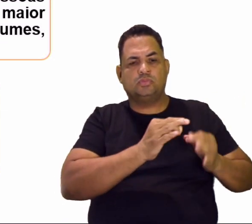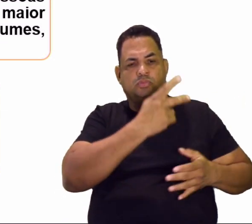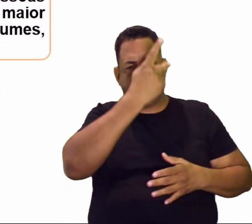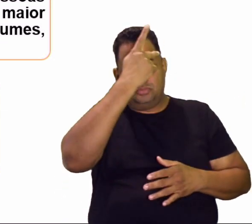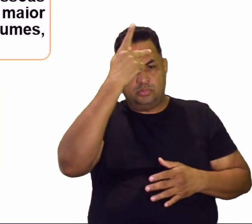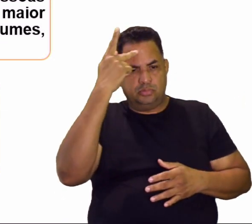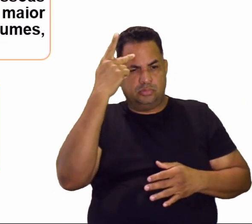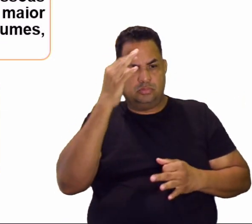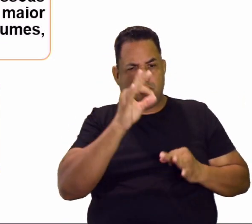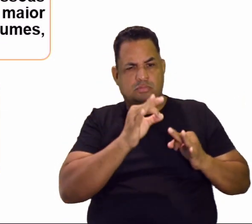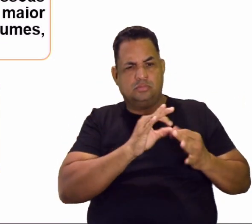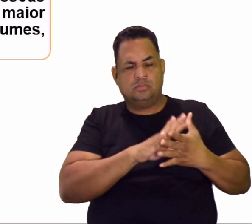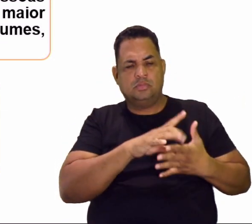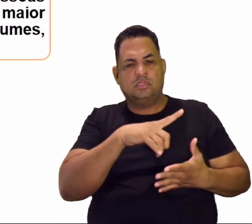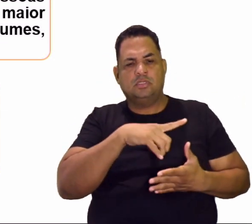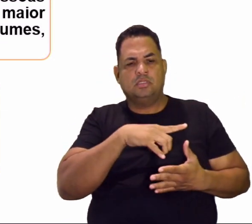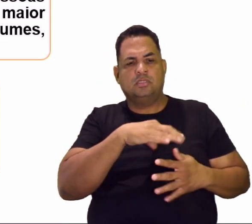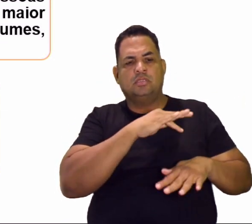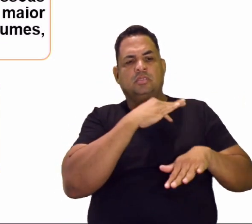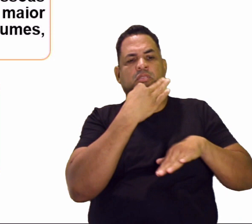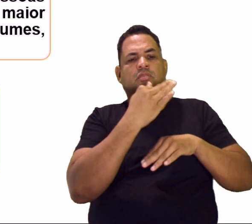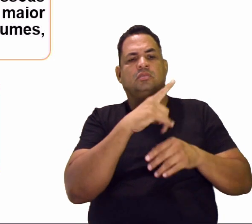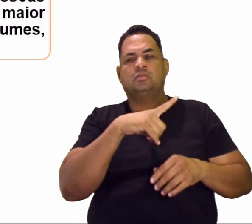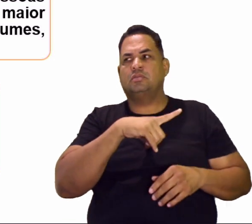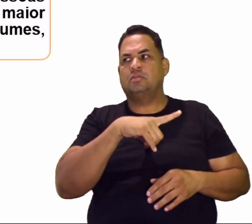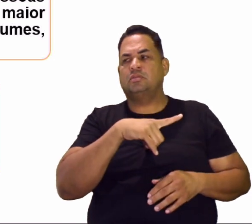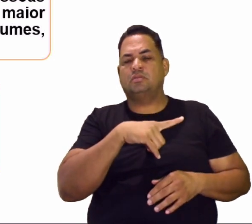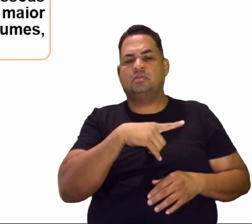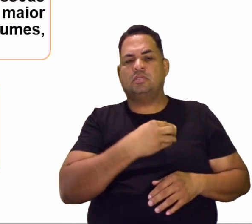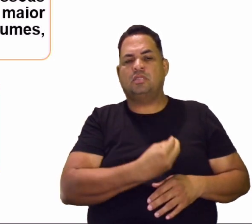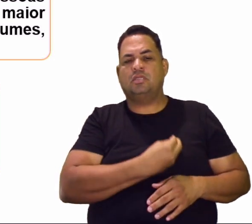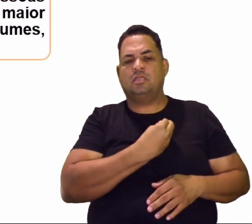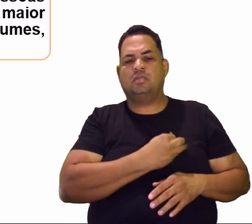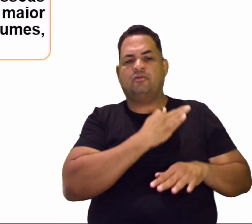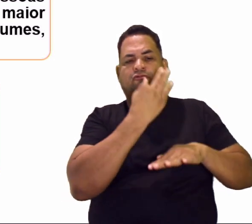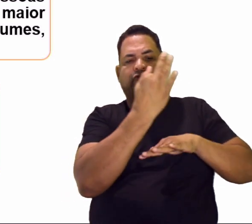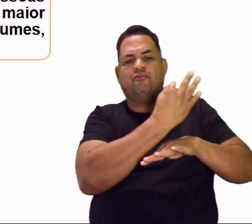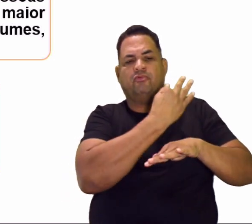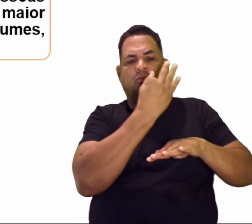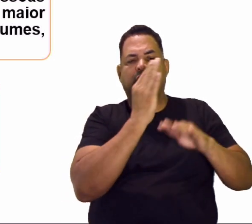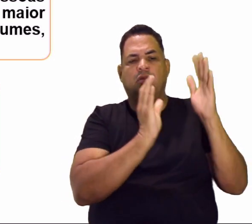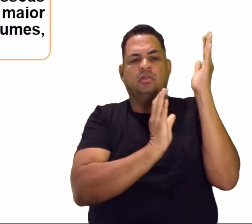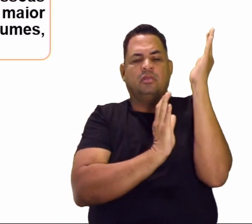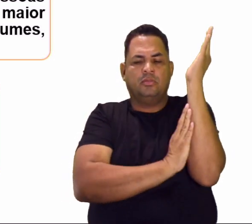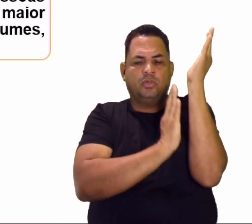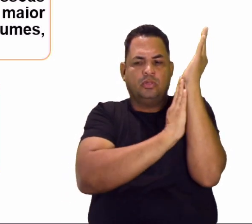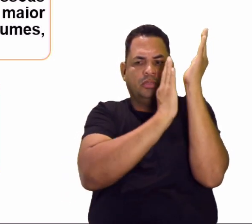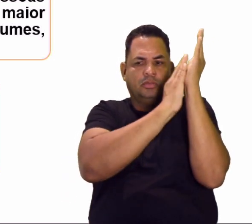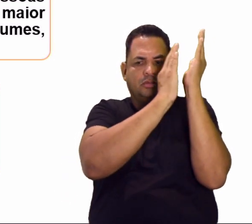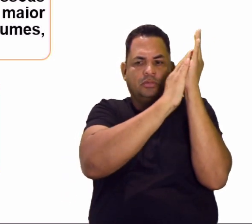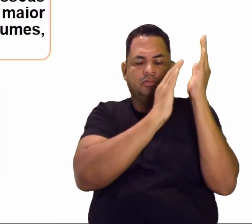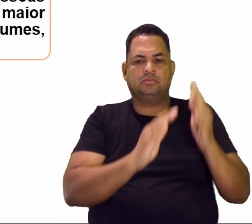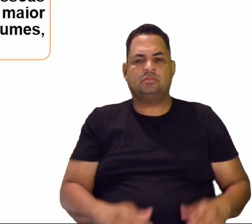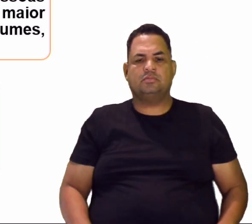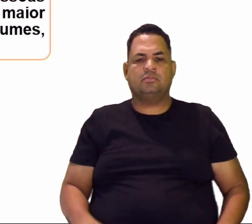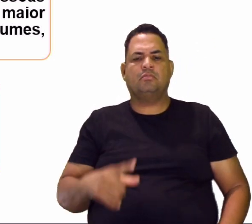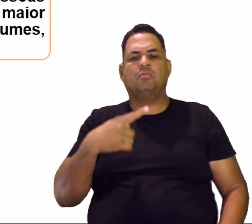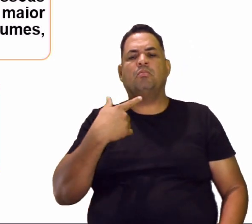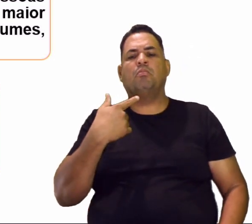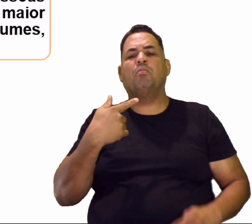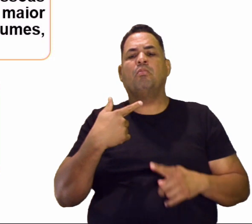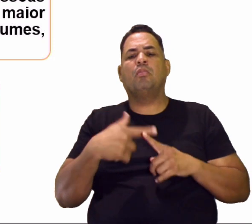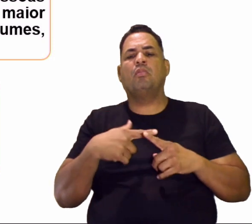organização de pessoas geridas pela presença de formalidades e burocracias. Por que que tem muitas